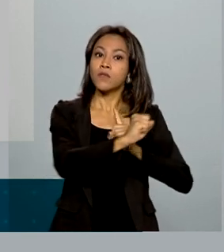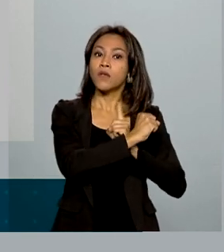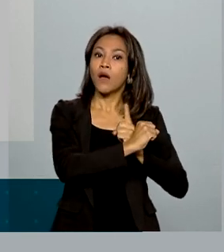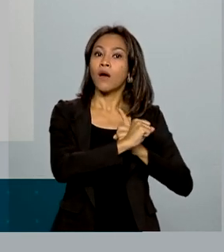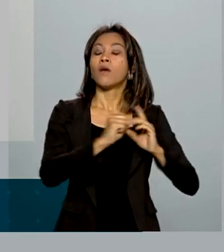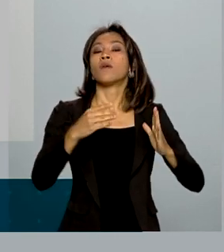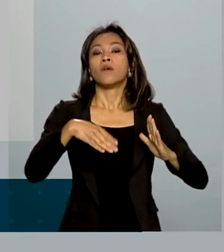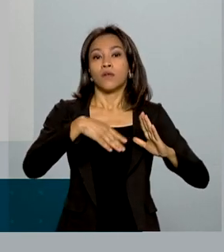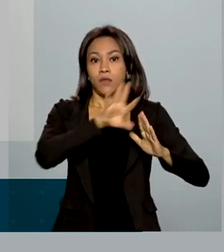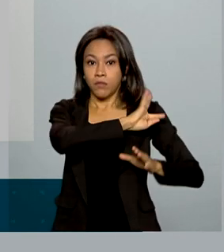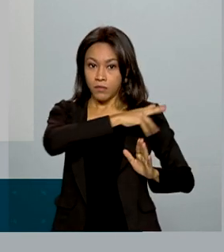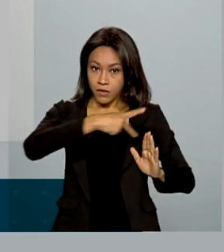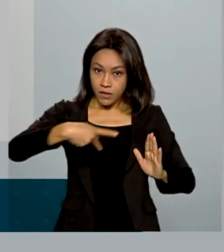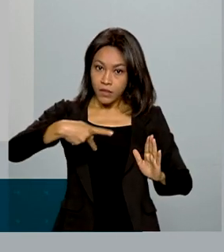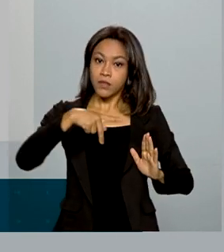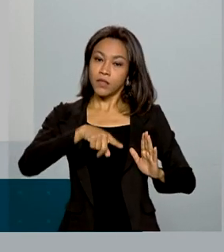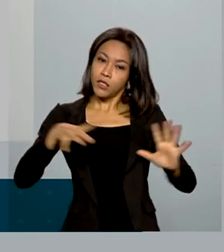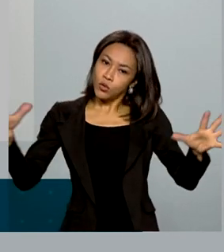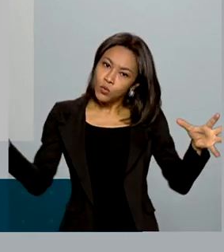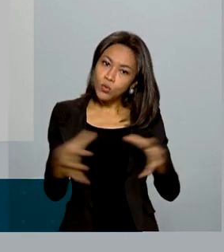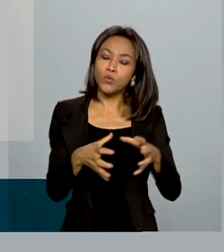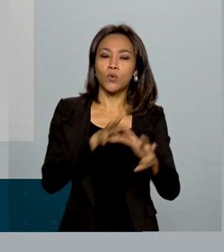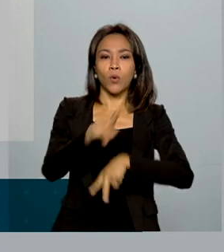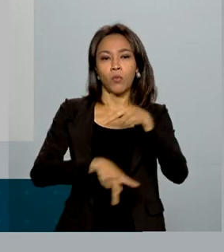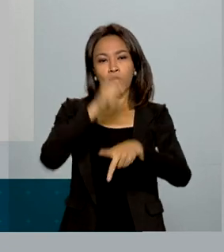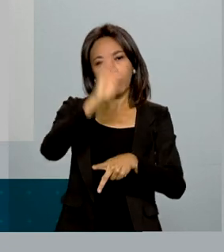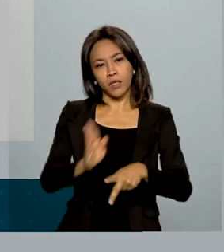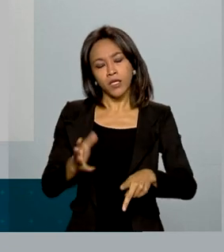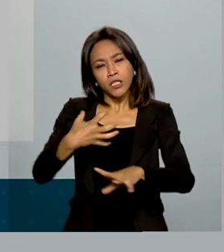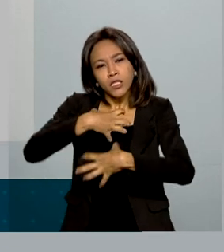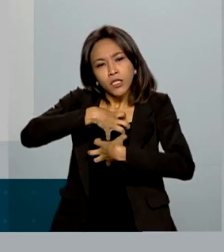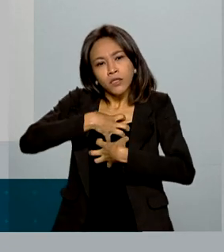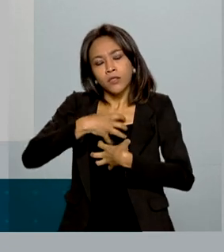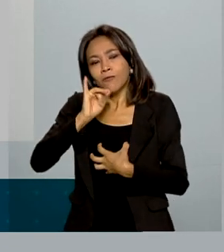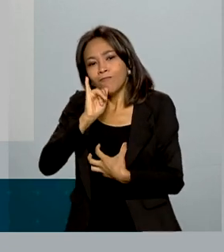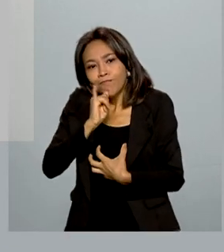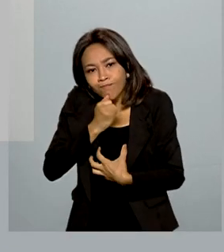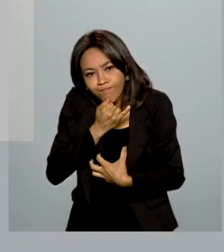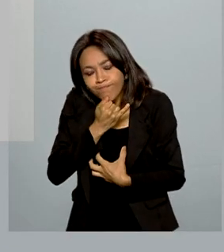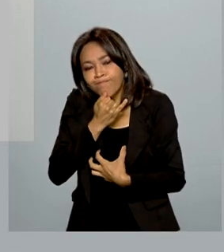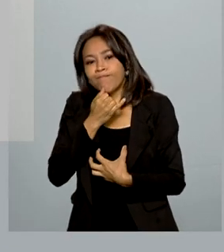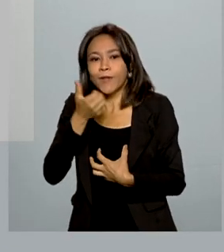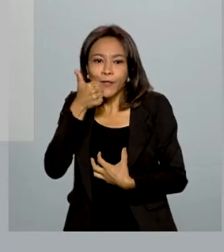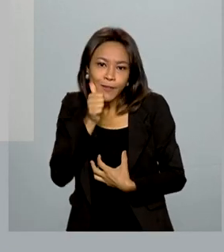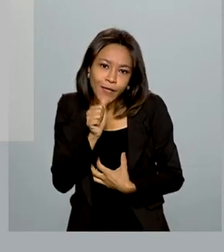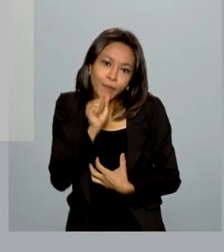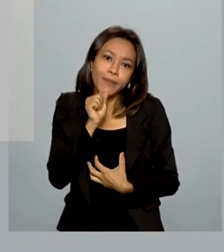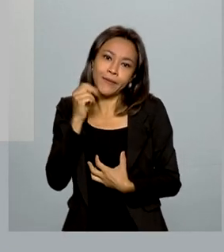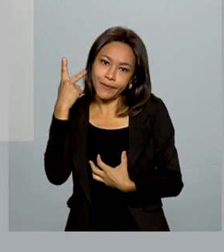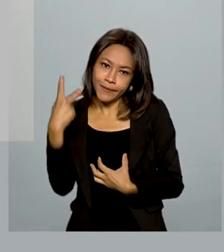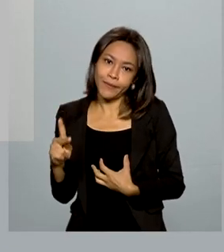a toda a equipe de governo e aos brasileiros em condolências pelo falecimento de Olinda Bonturi Bolsonaro.